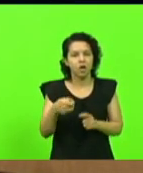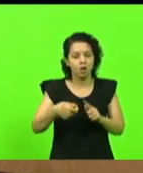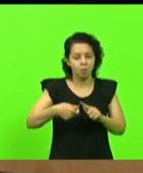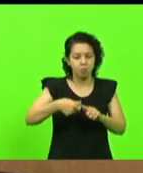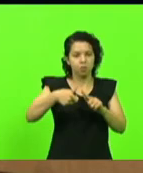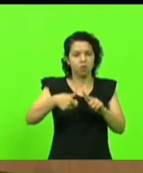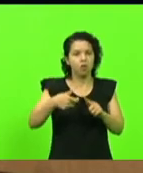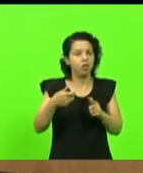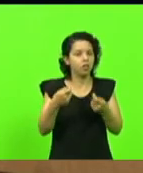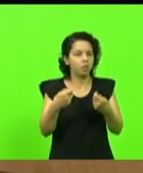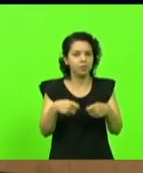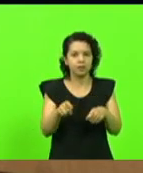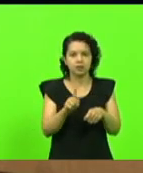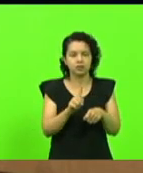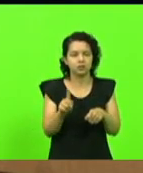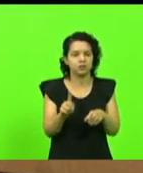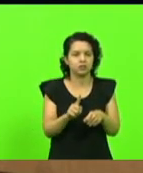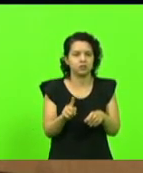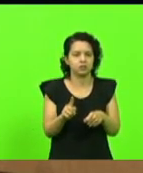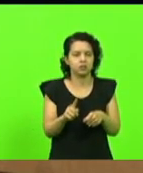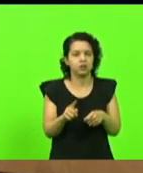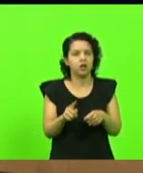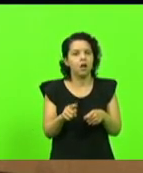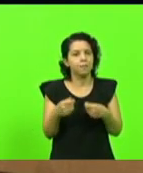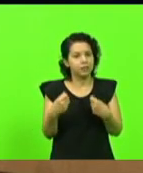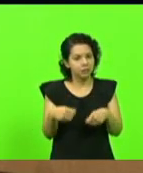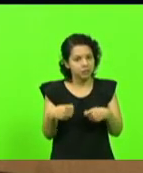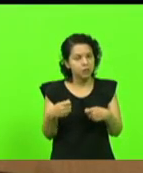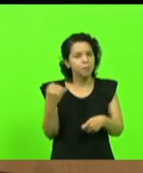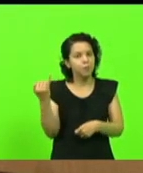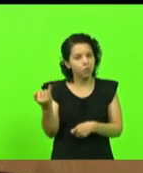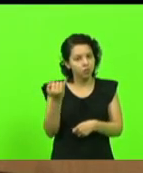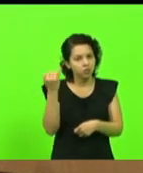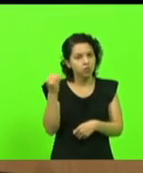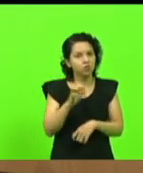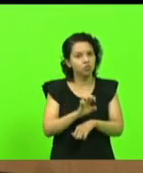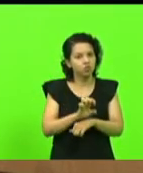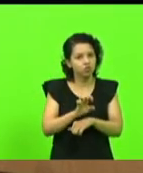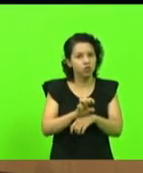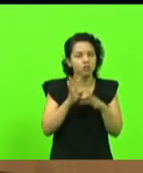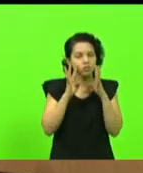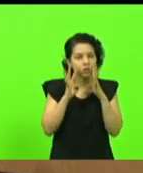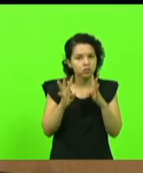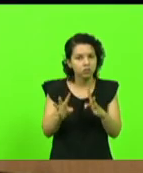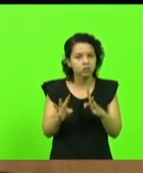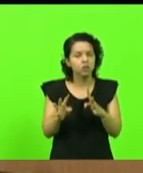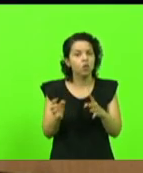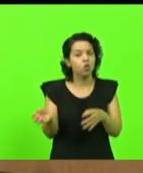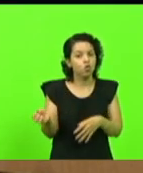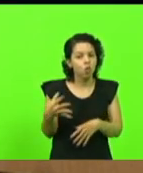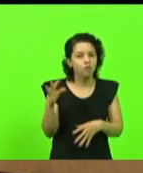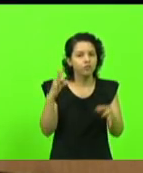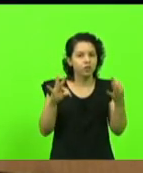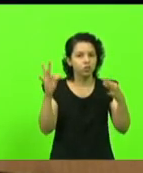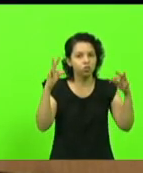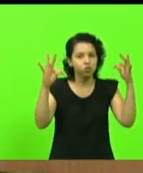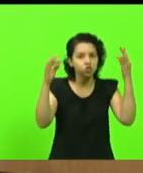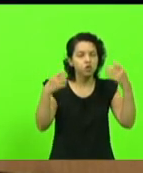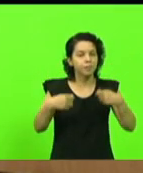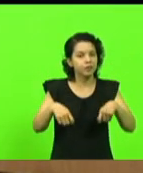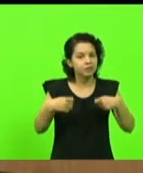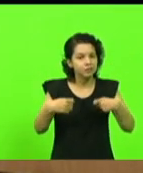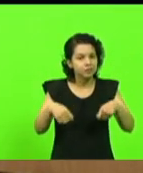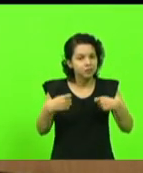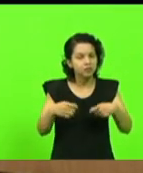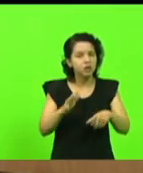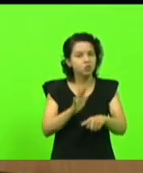então é uma questão que é importante que o estado veja isso as novas tecnologias precisam vir para beneficiar